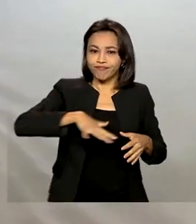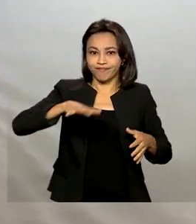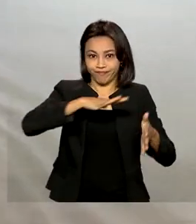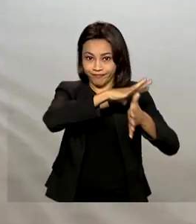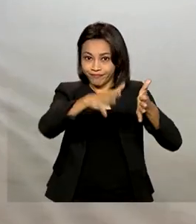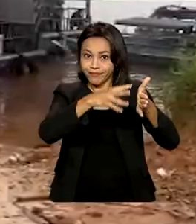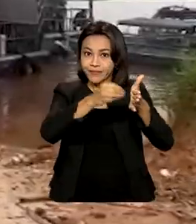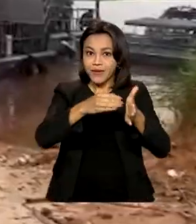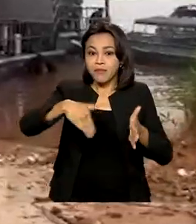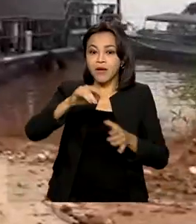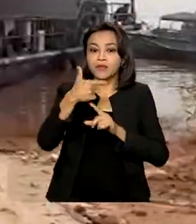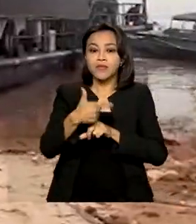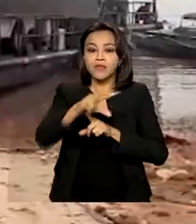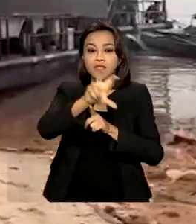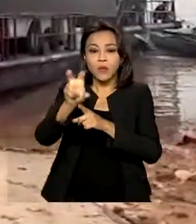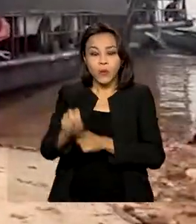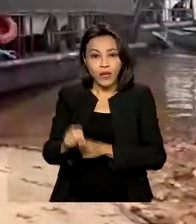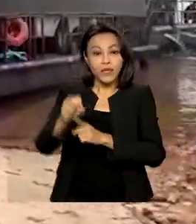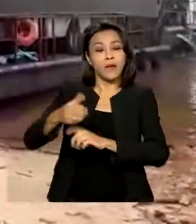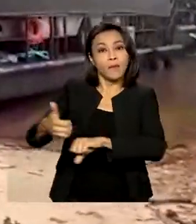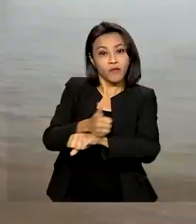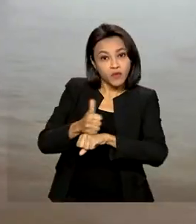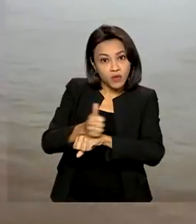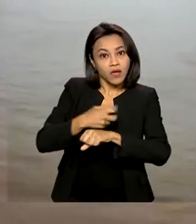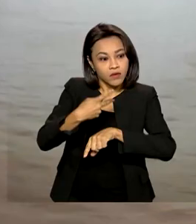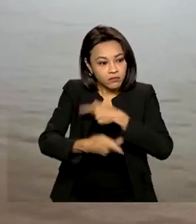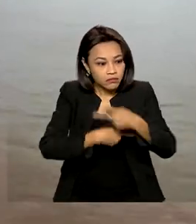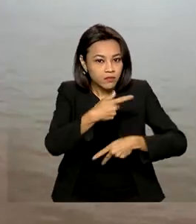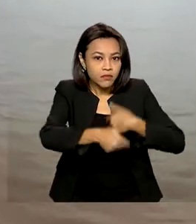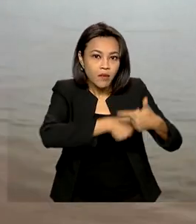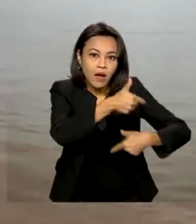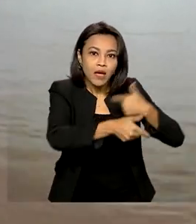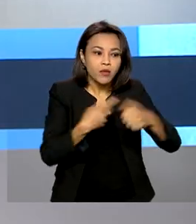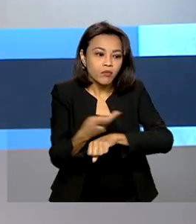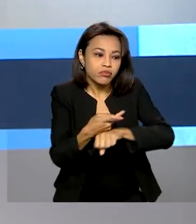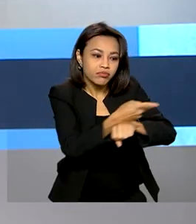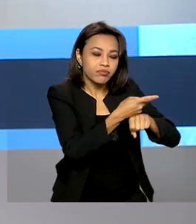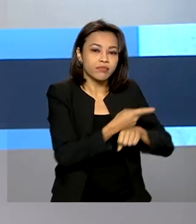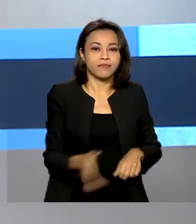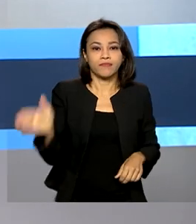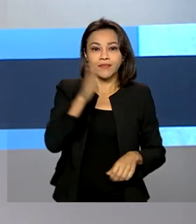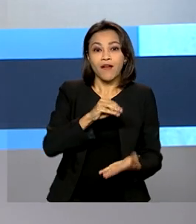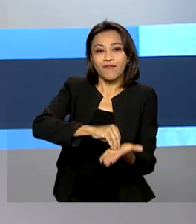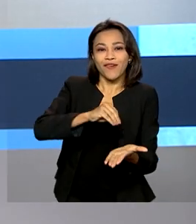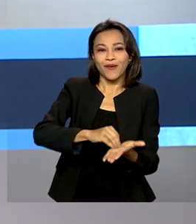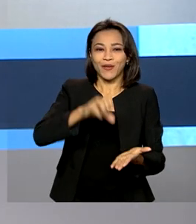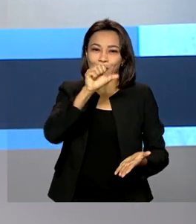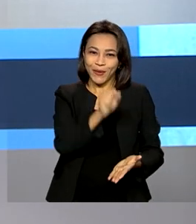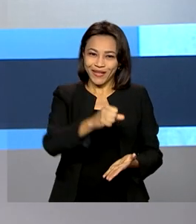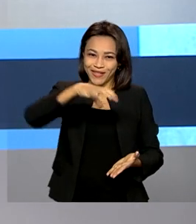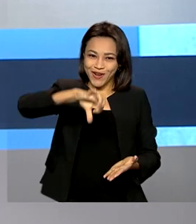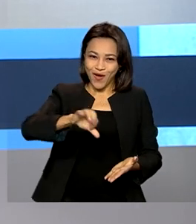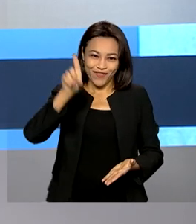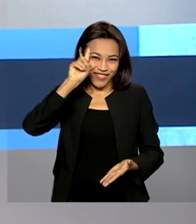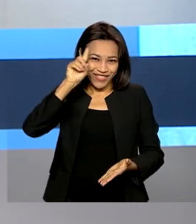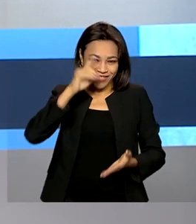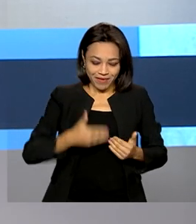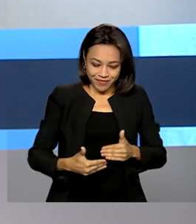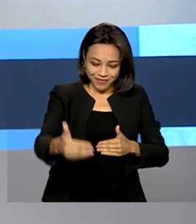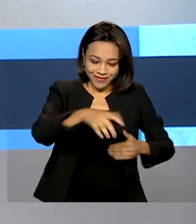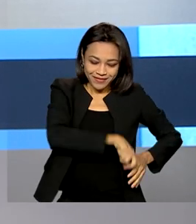profissionais de segurança atuam na região. E faltam 89 dias para o bicentenário da